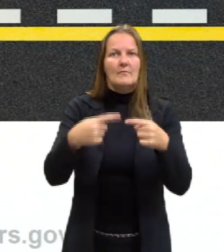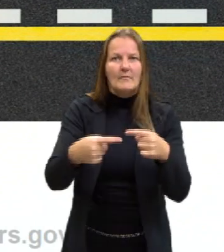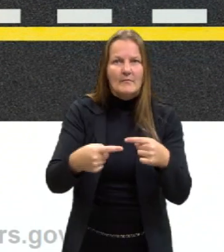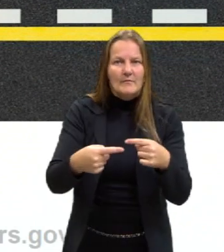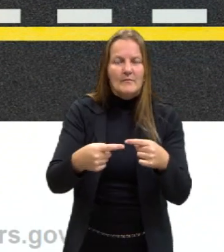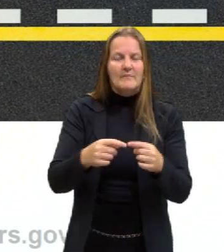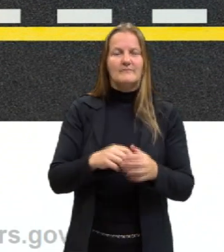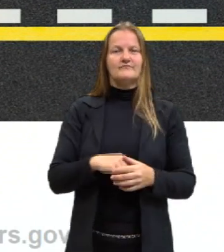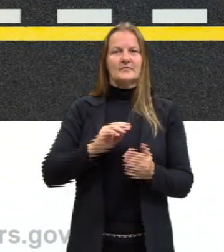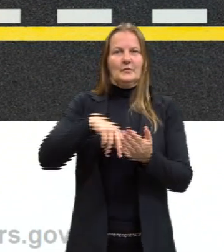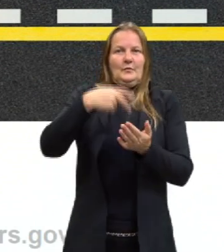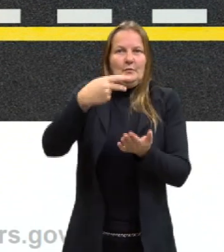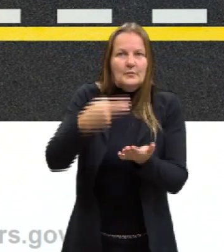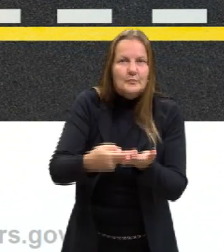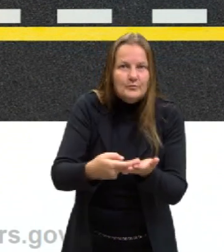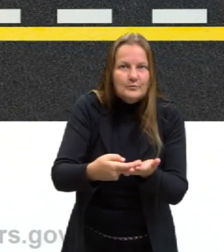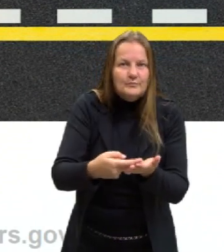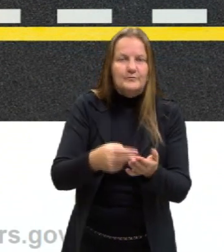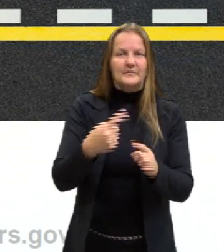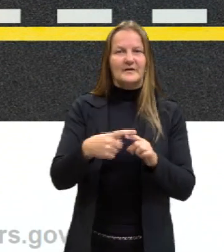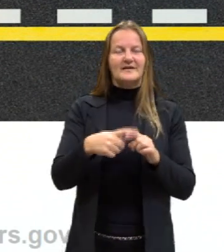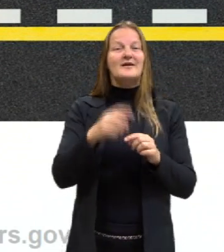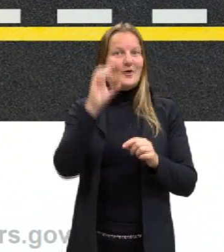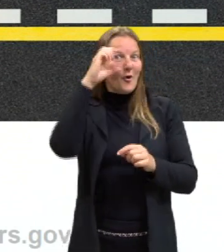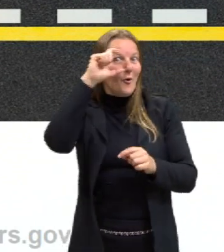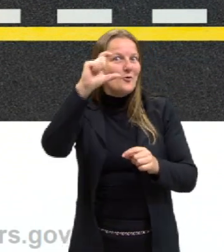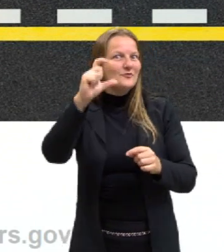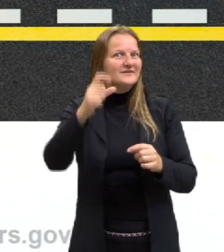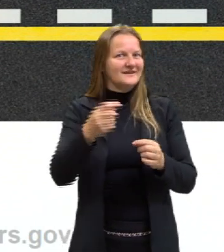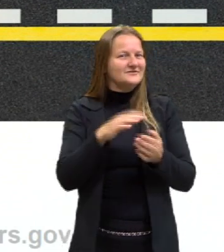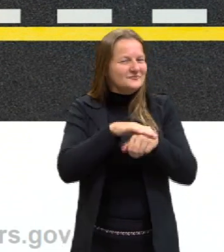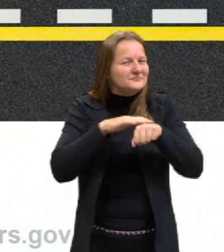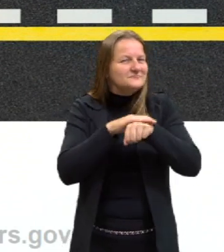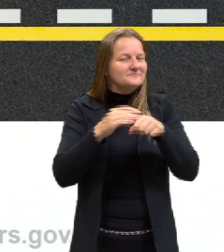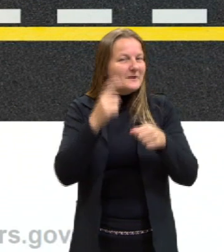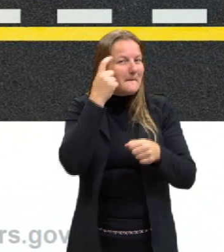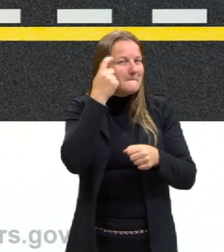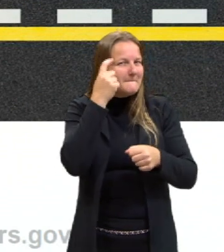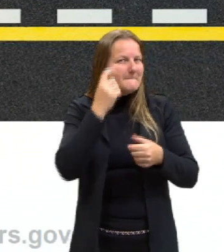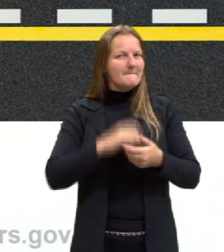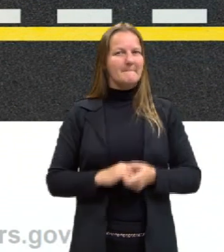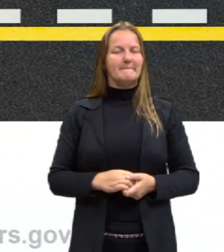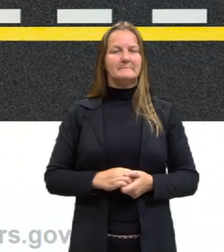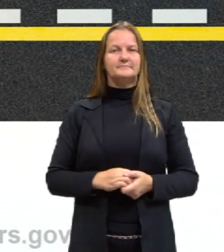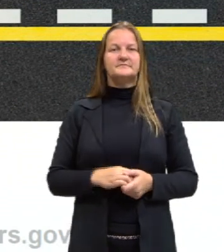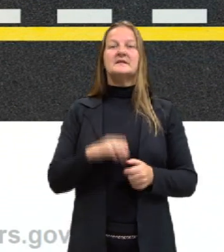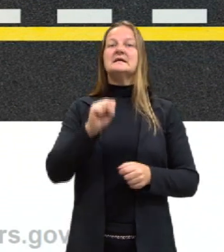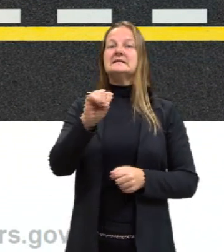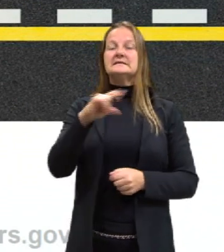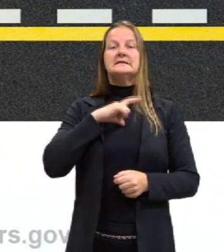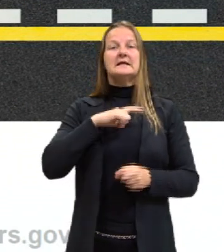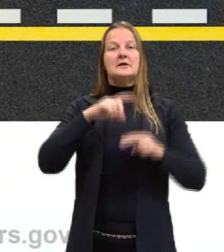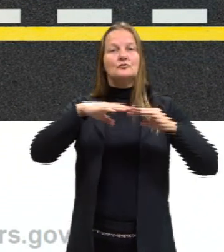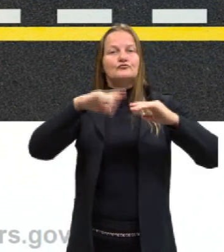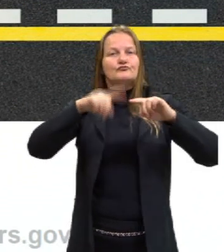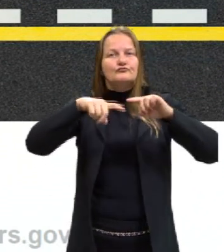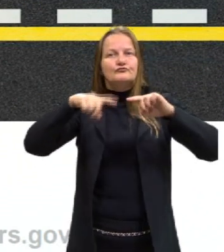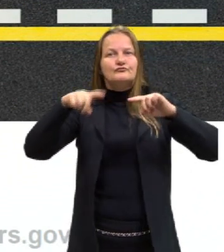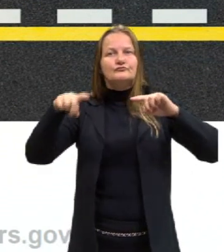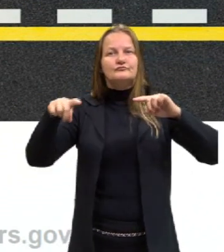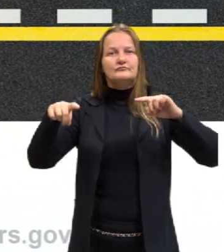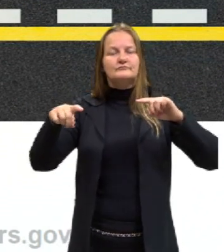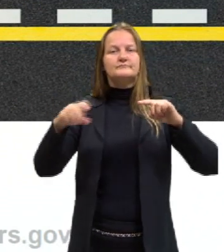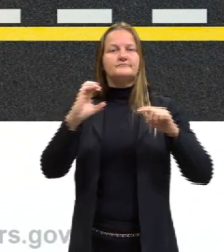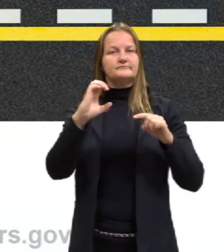eu cairia. Certo? Isso é só uma curiosidade para a gente falar um pouquinho. Se a gente tem, então, a variação da energia cinética,